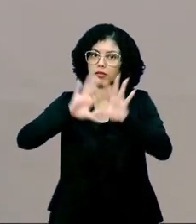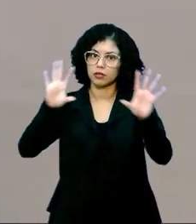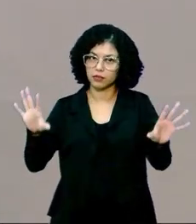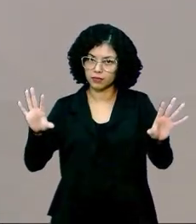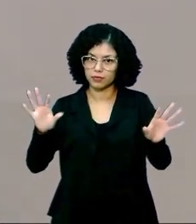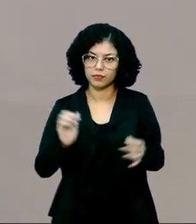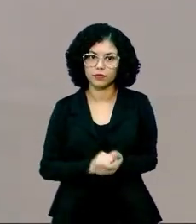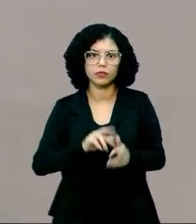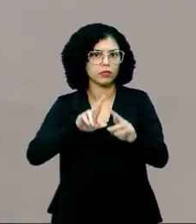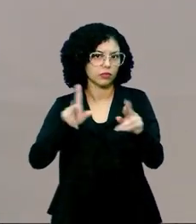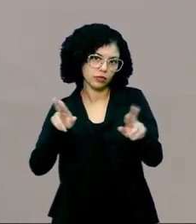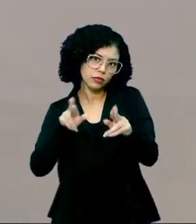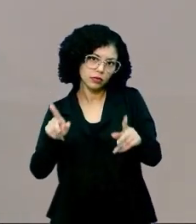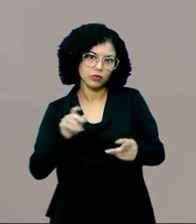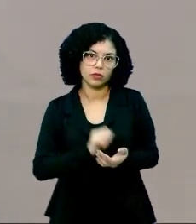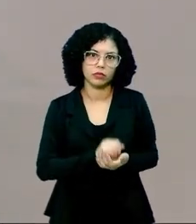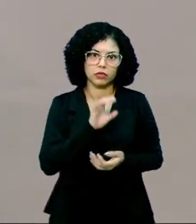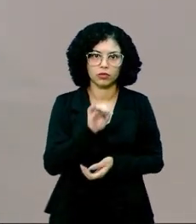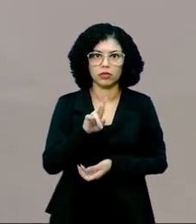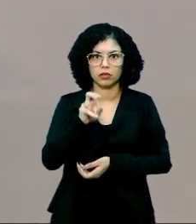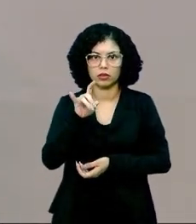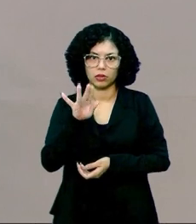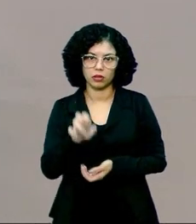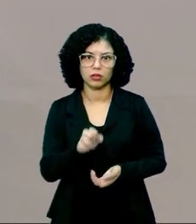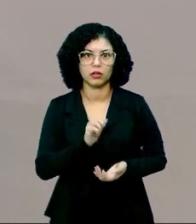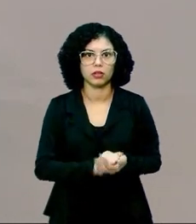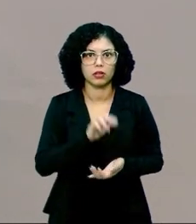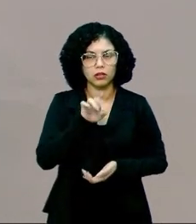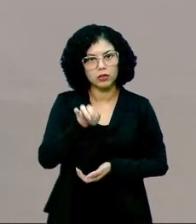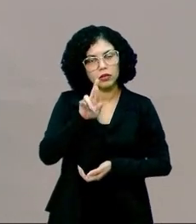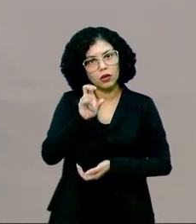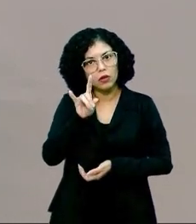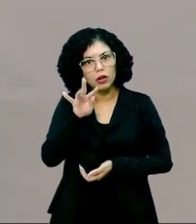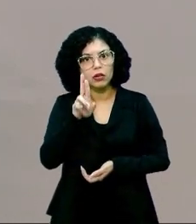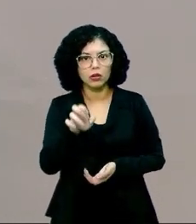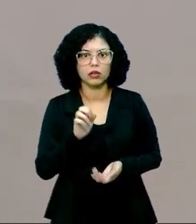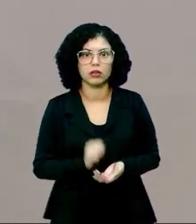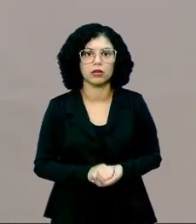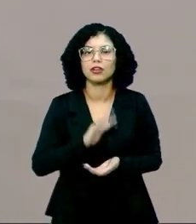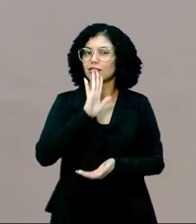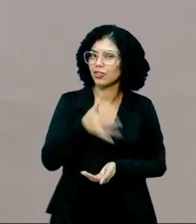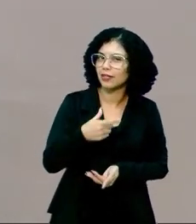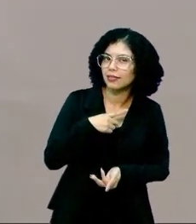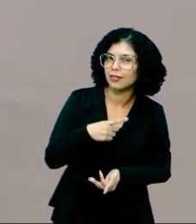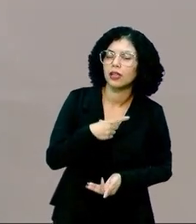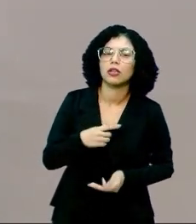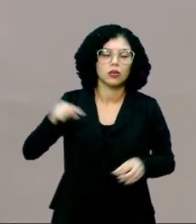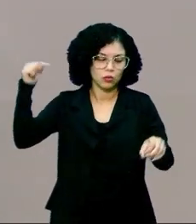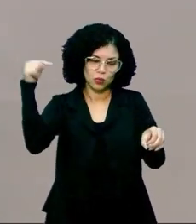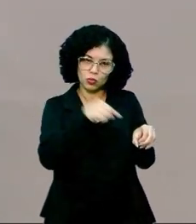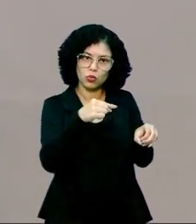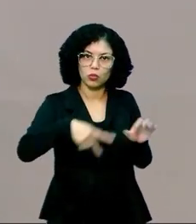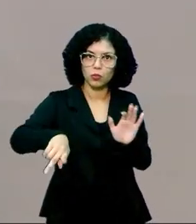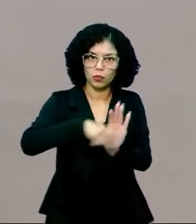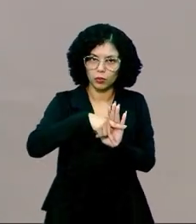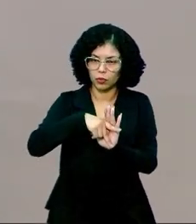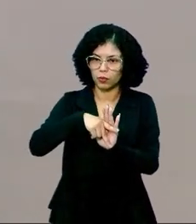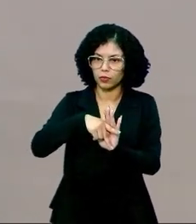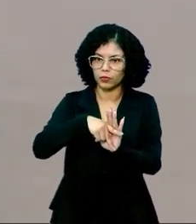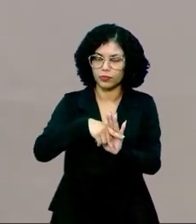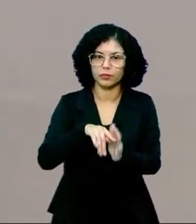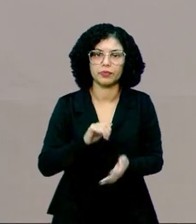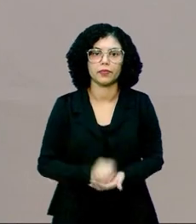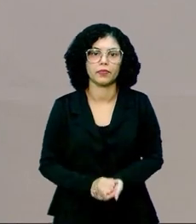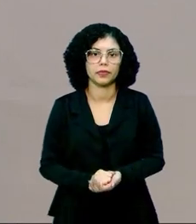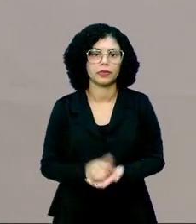Que é diferente do eucarionte. O eucarionte, ele já tem um núcleo definido, tá?